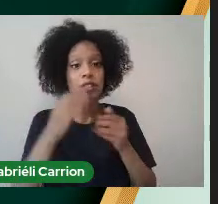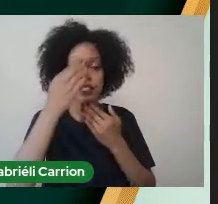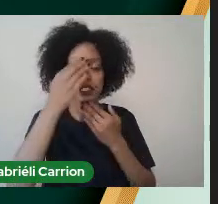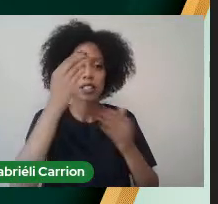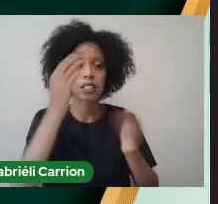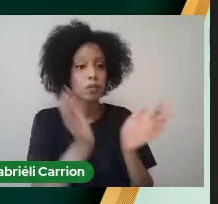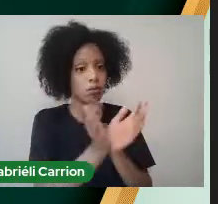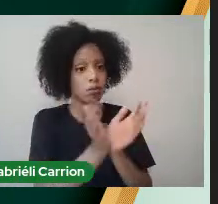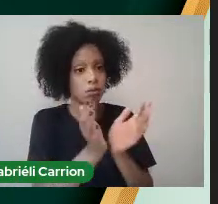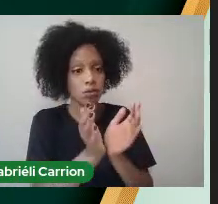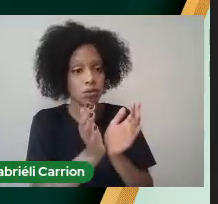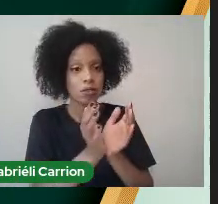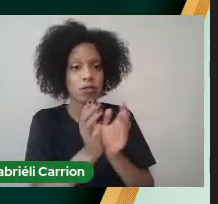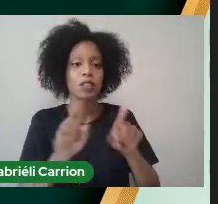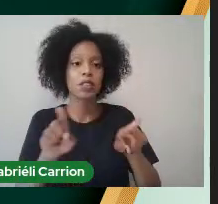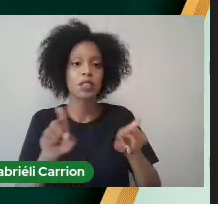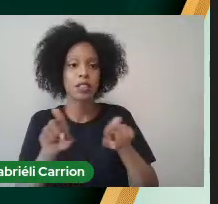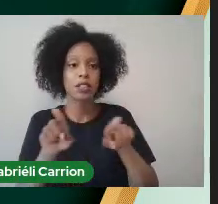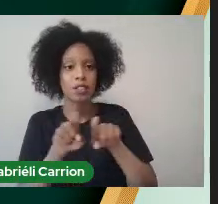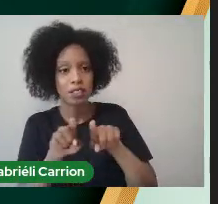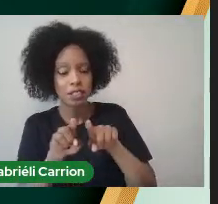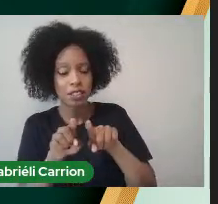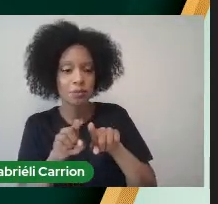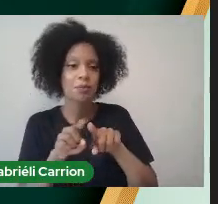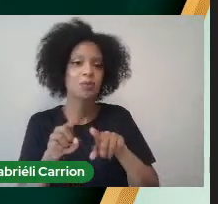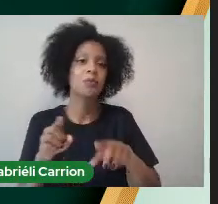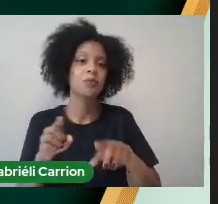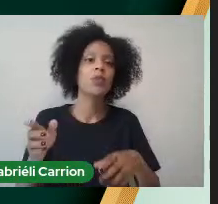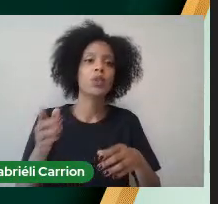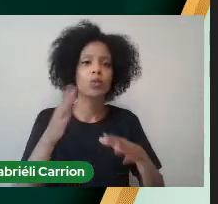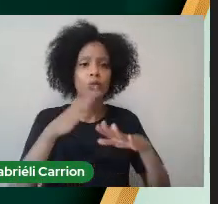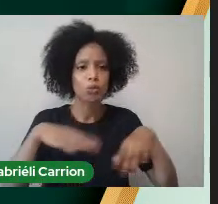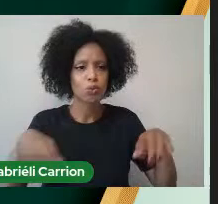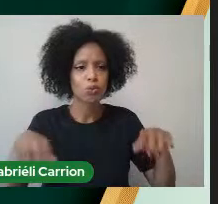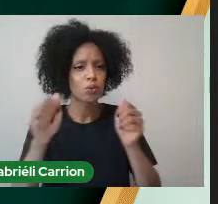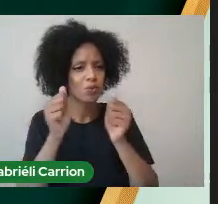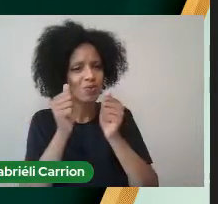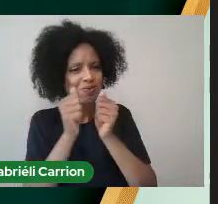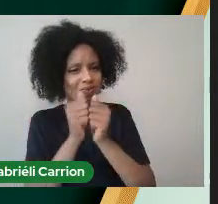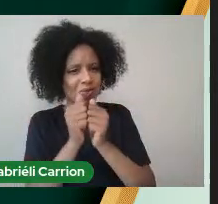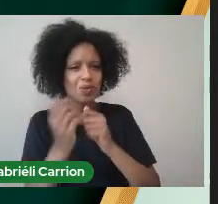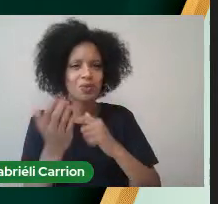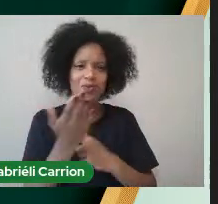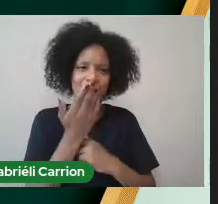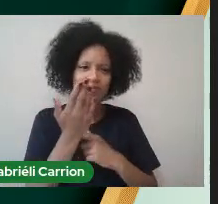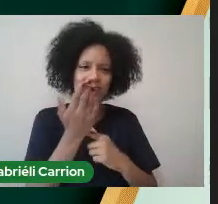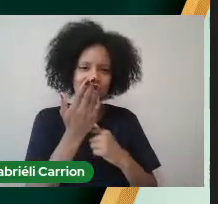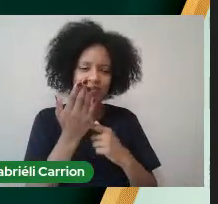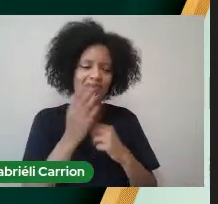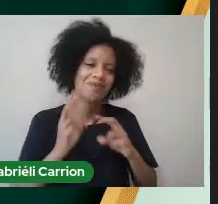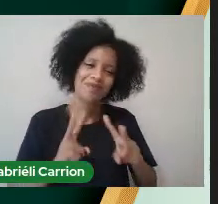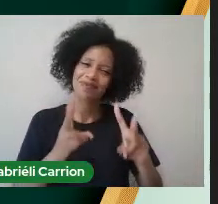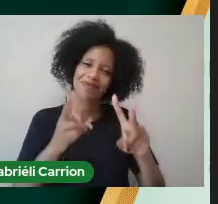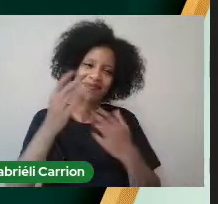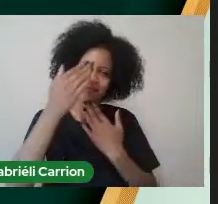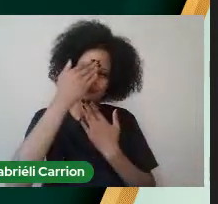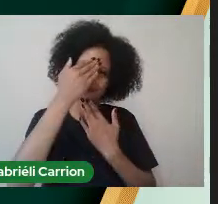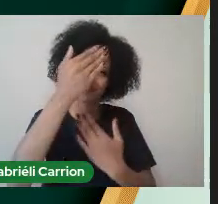Principalmente O Paulo UAB de Quaraí Que sempre esteve presente Nos auxiliando Em tudo que for preciso Muito obrigada